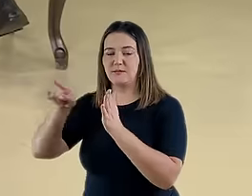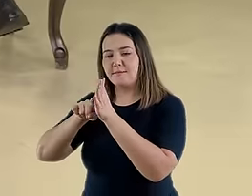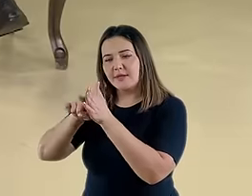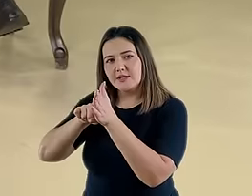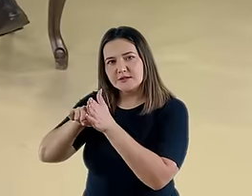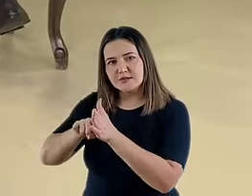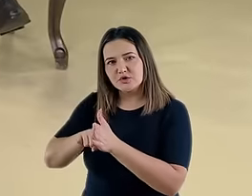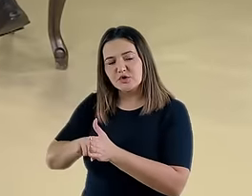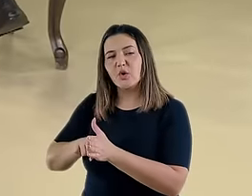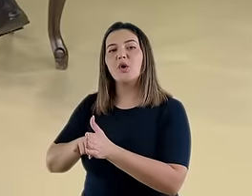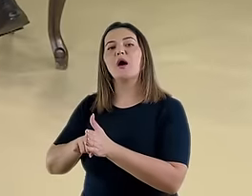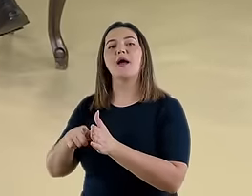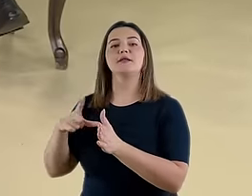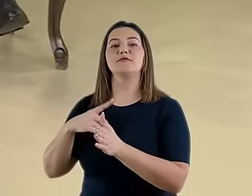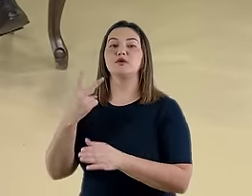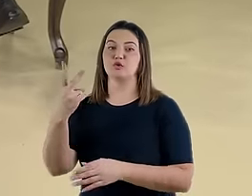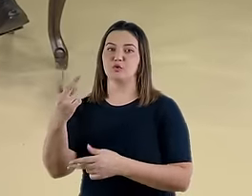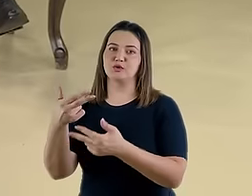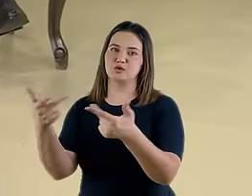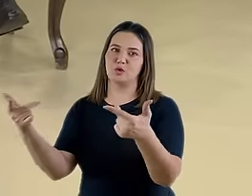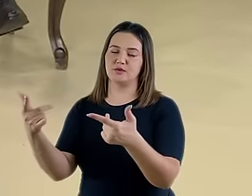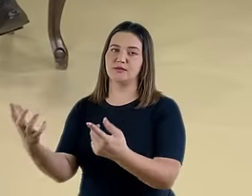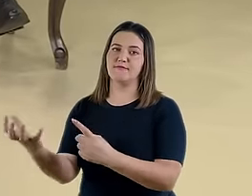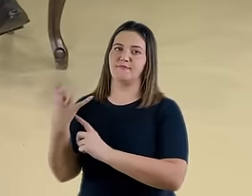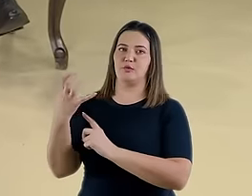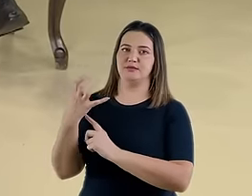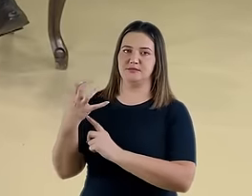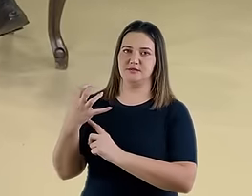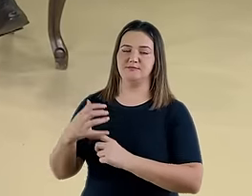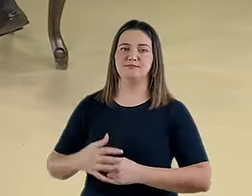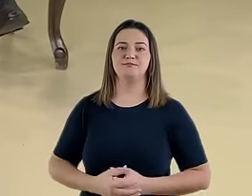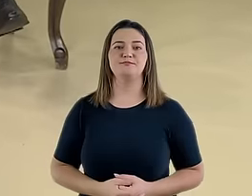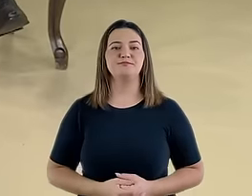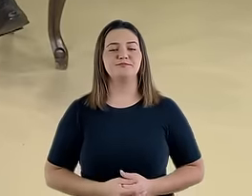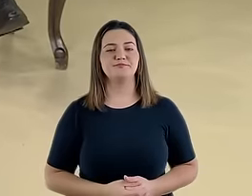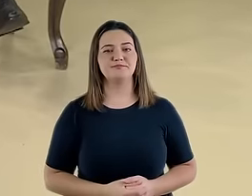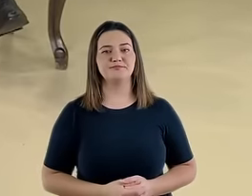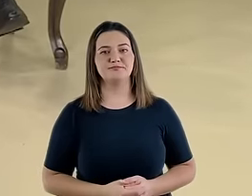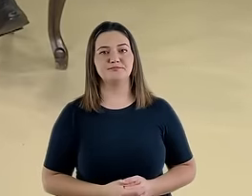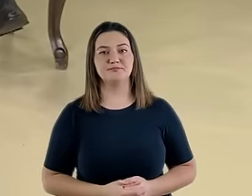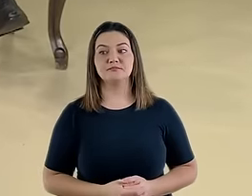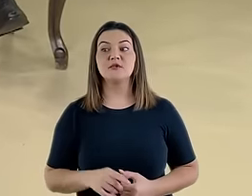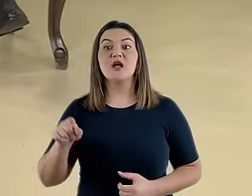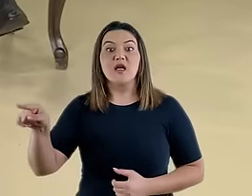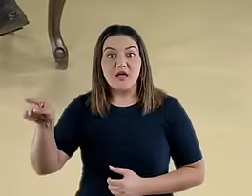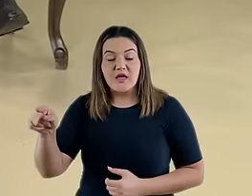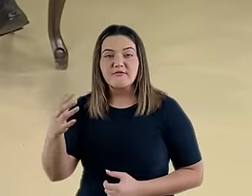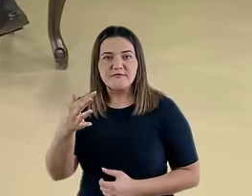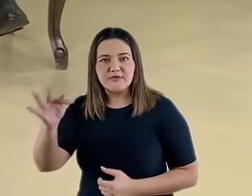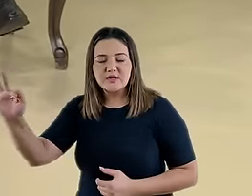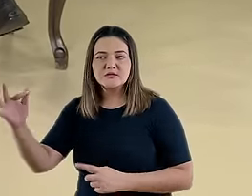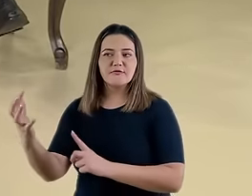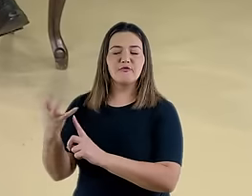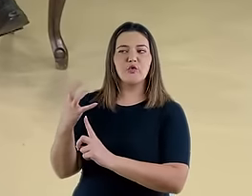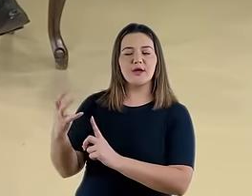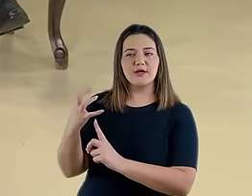impulsionado por dois fatores. Dois fatores. E eu vou falar com você quais são esses fatores que ele usou para